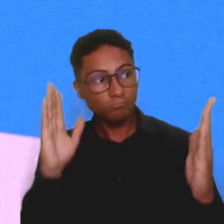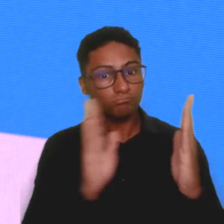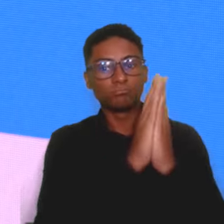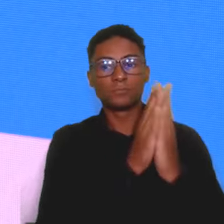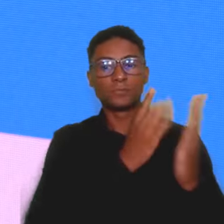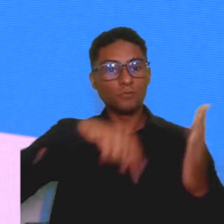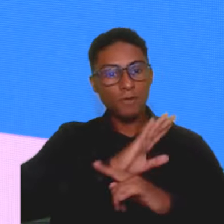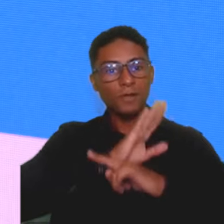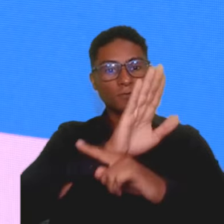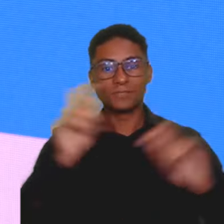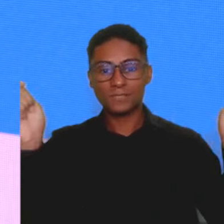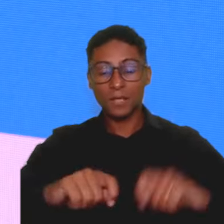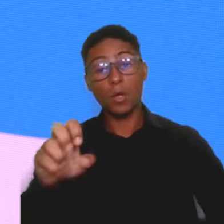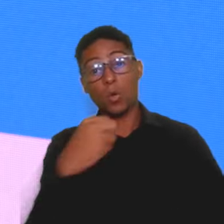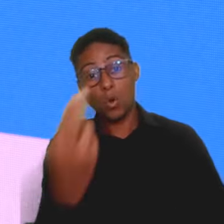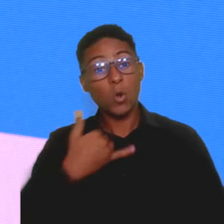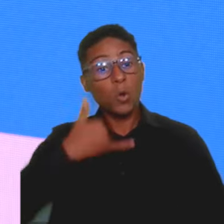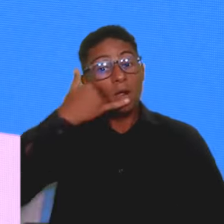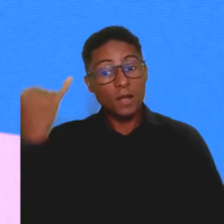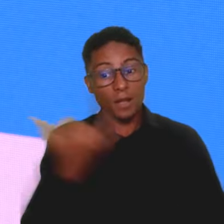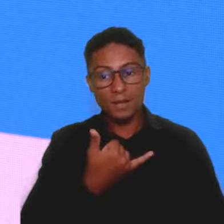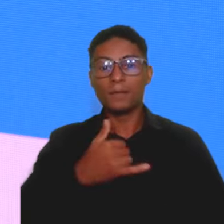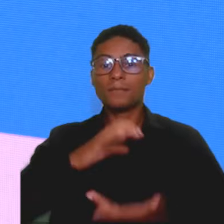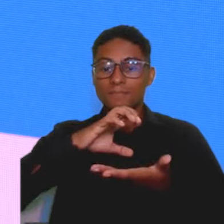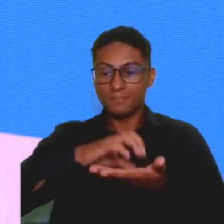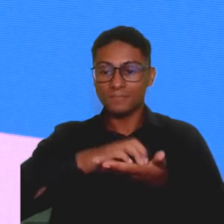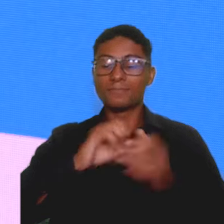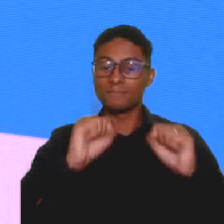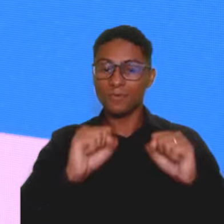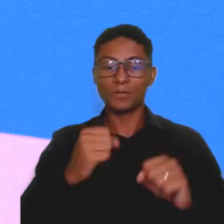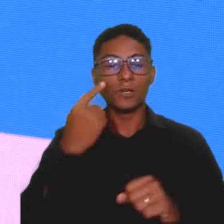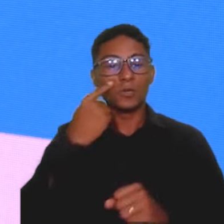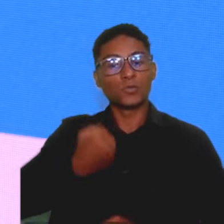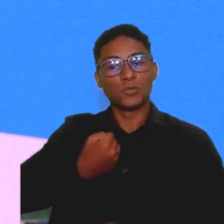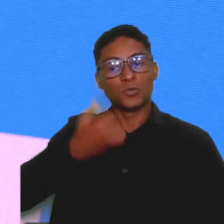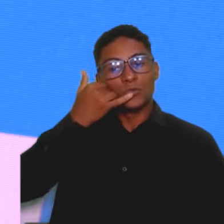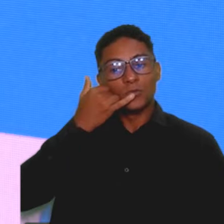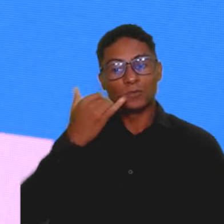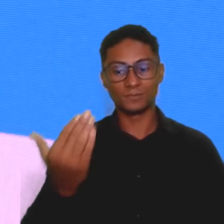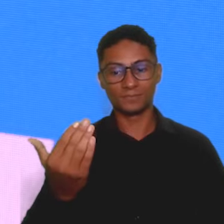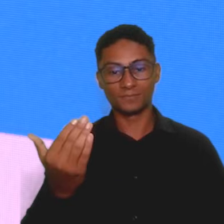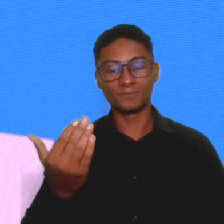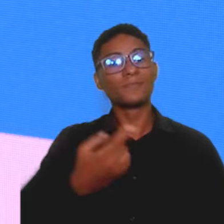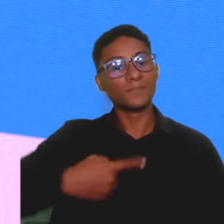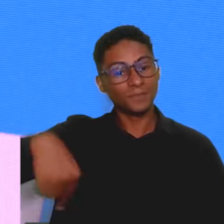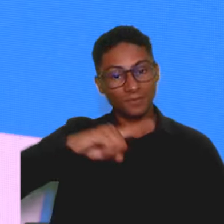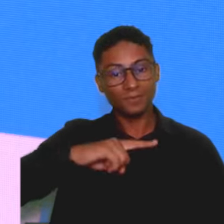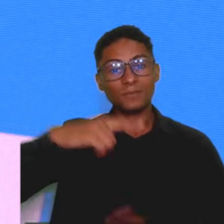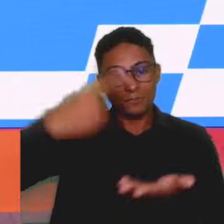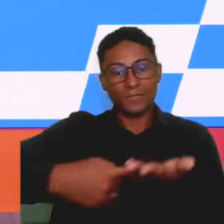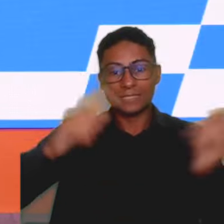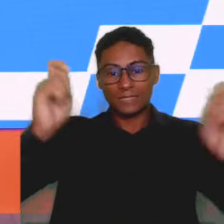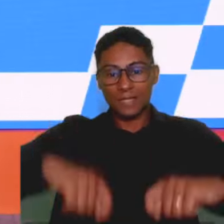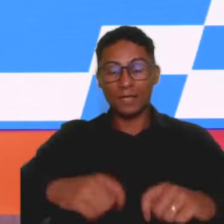disposição para te ajudar. Ou então liga para a nossa central de atendimento no 0800-570-0800 e agende uma consultoria.